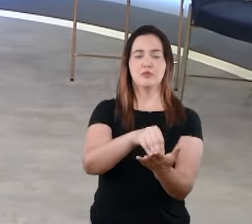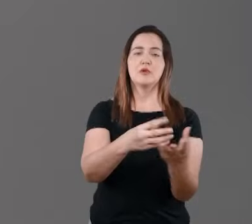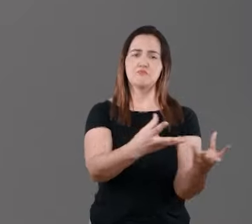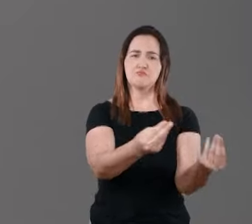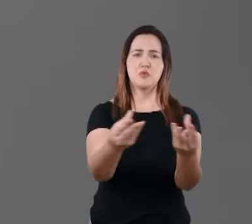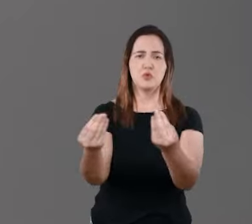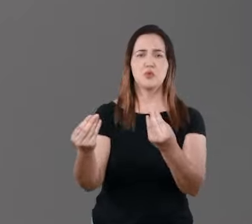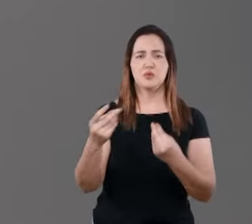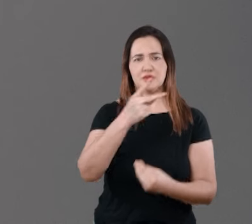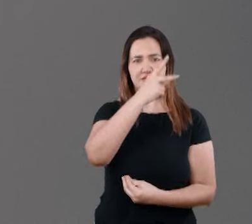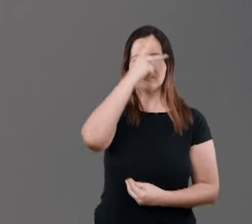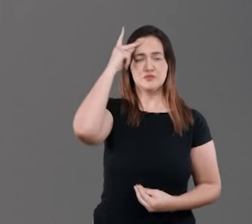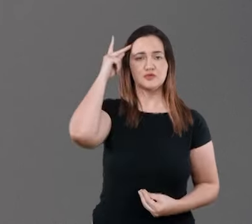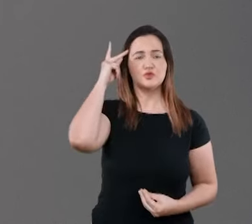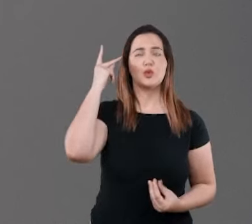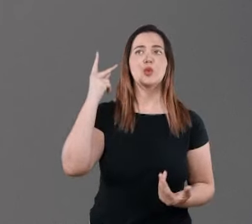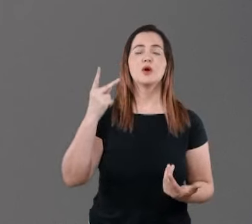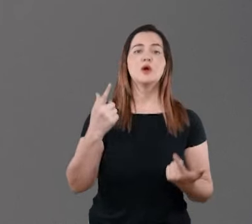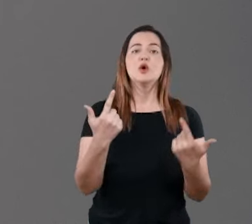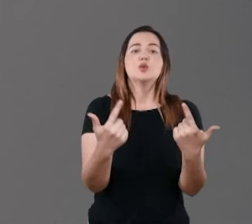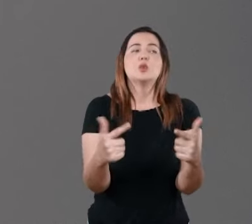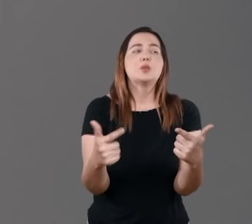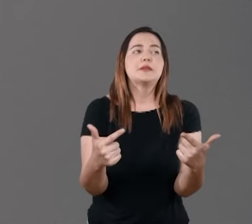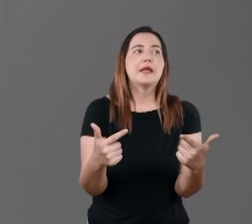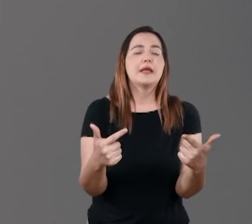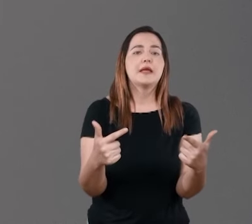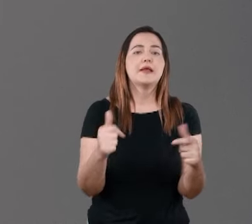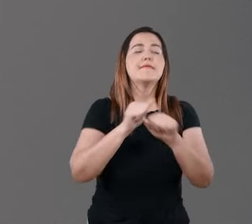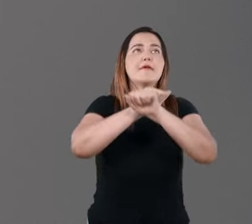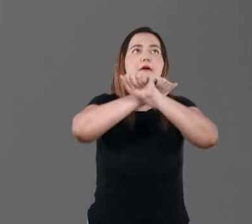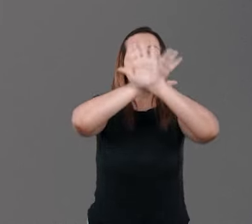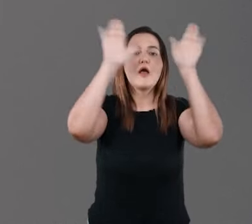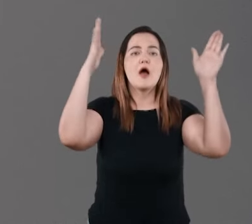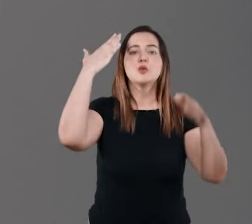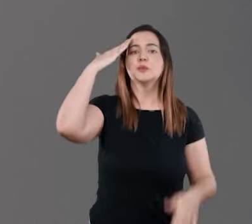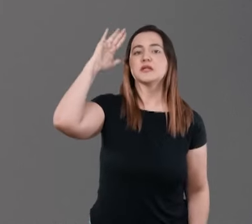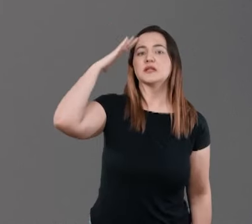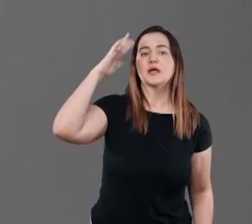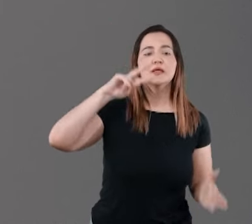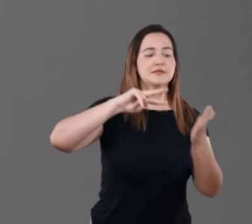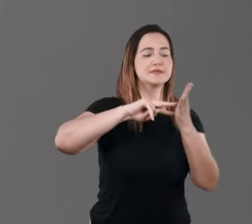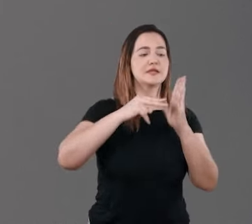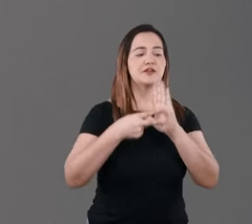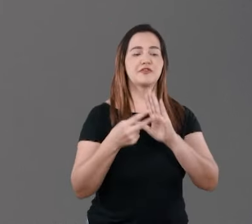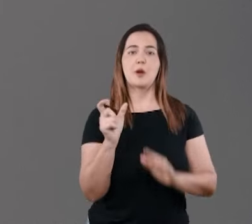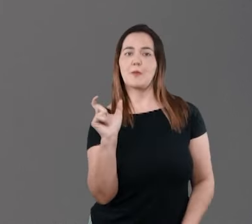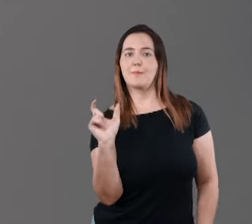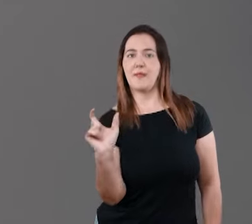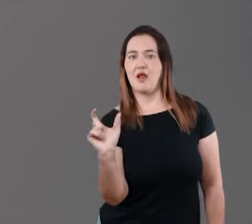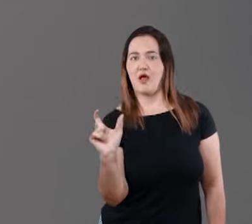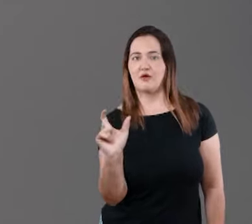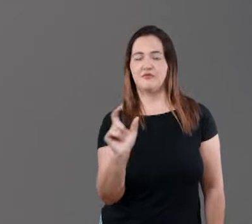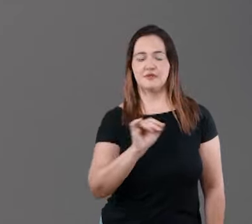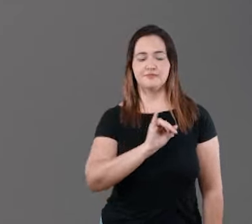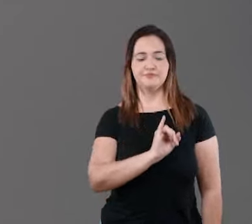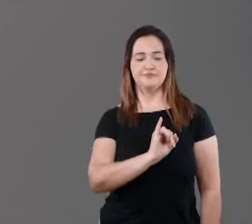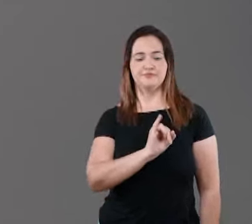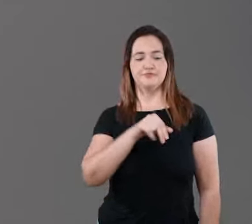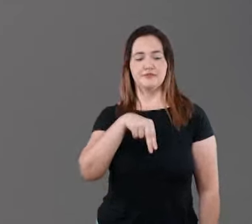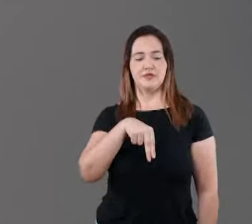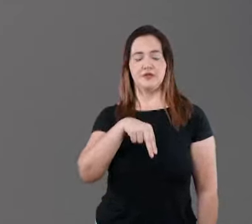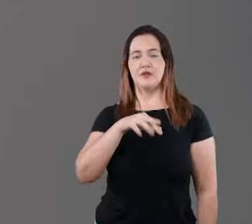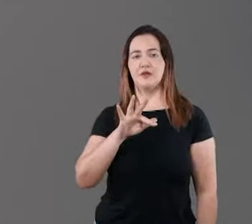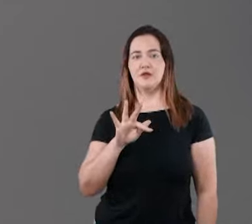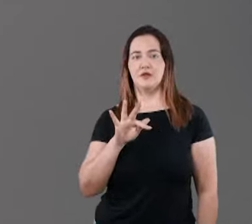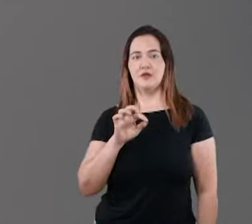Muitas pessoas, elas não têm uma correta compreensão do significado ou do sentido